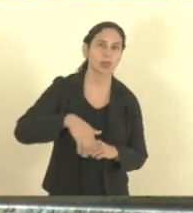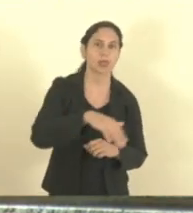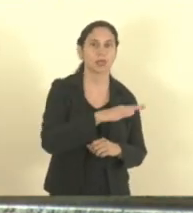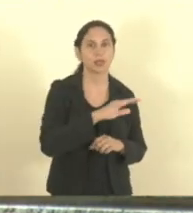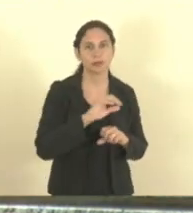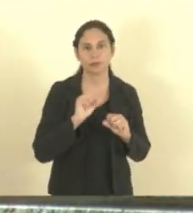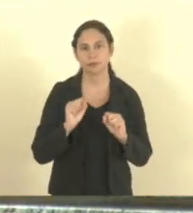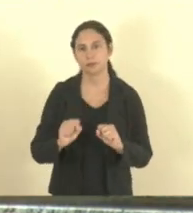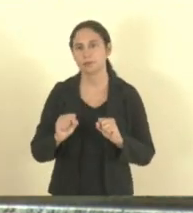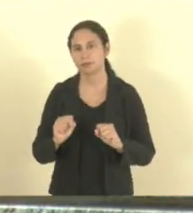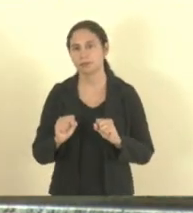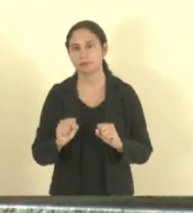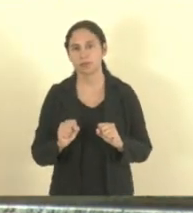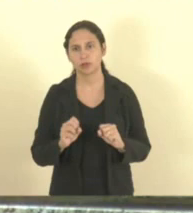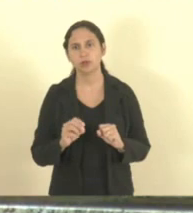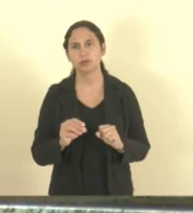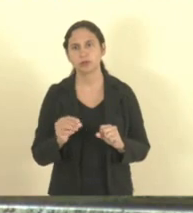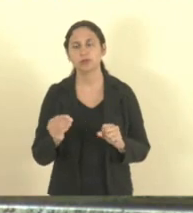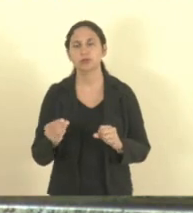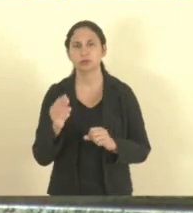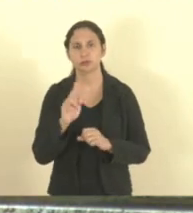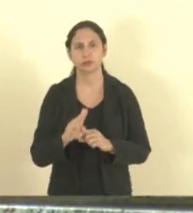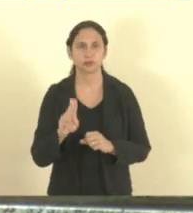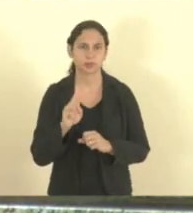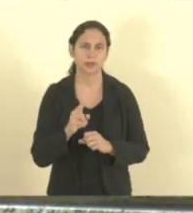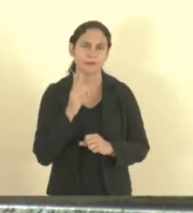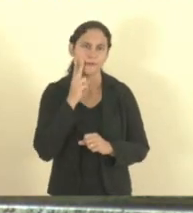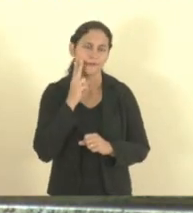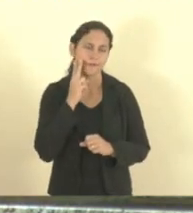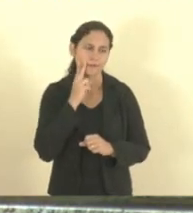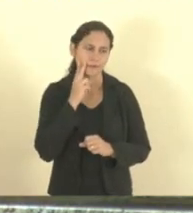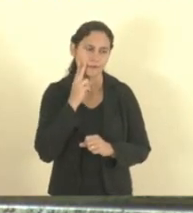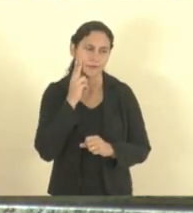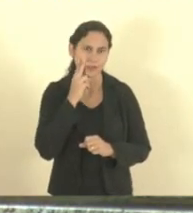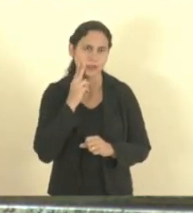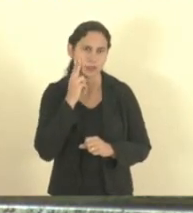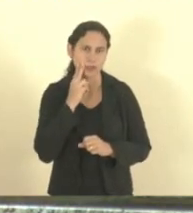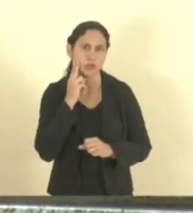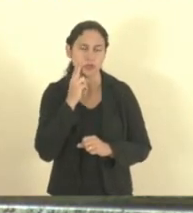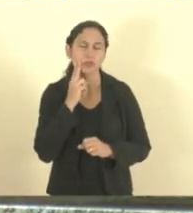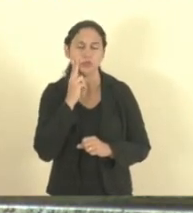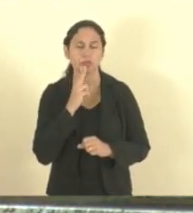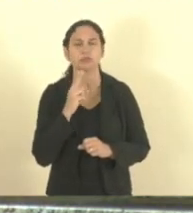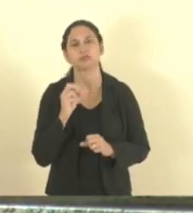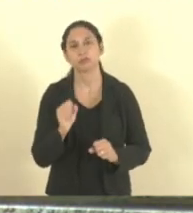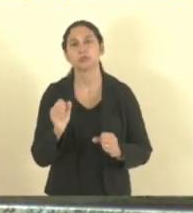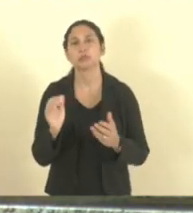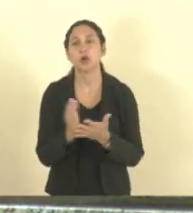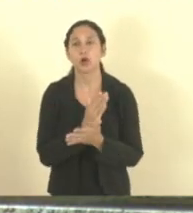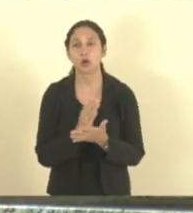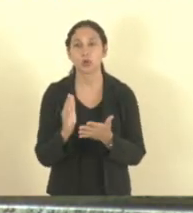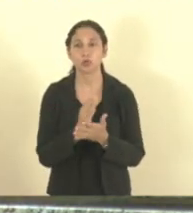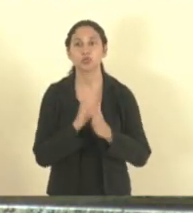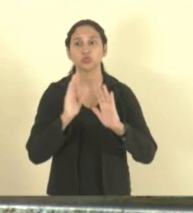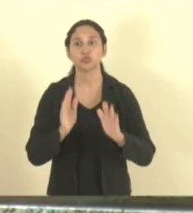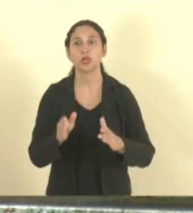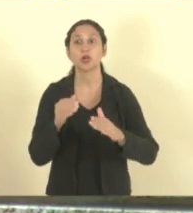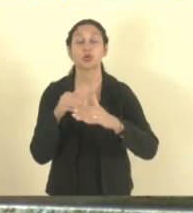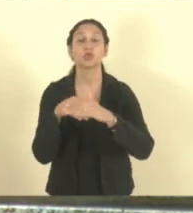daquele valor para você não deixar de consumir o local. Então, eu acho que tem algumas situações que são de costume